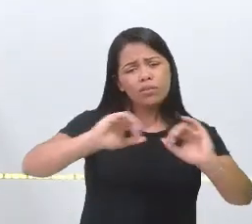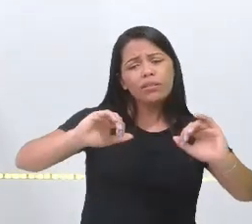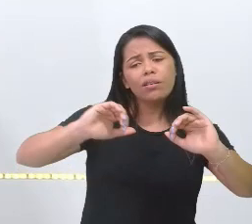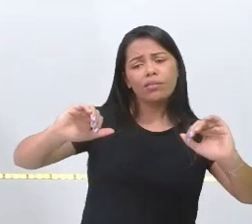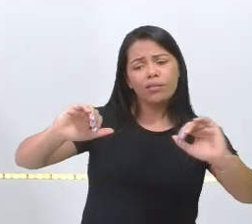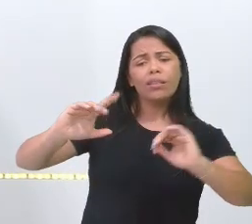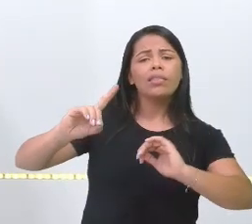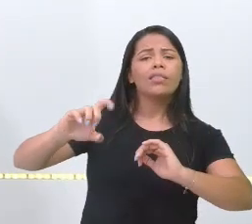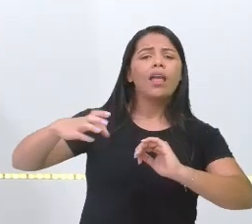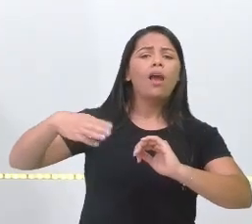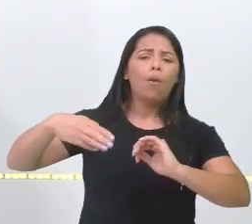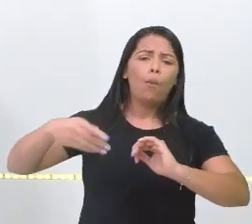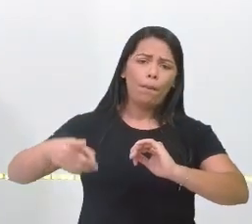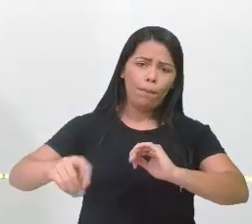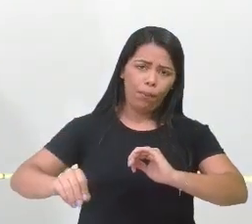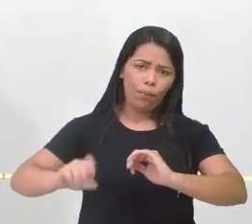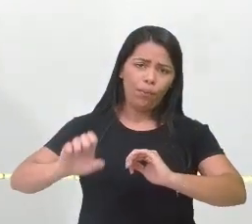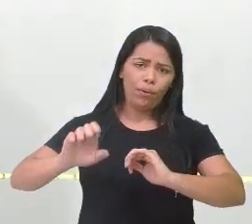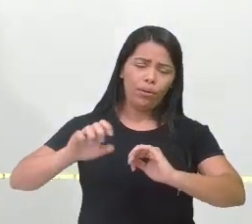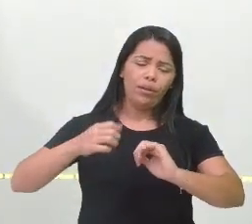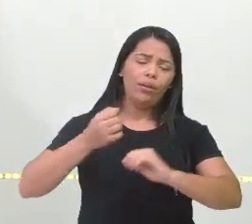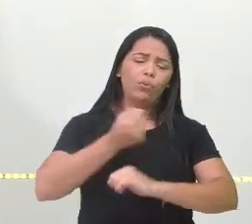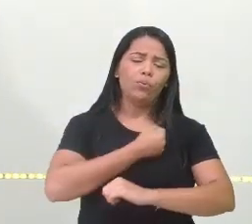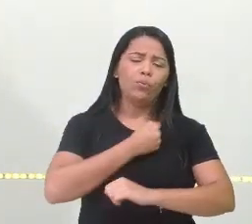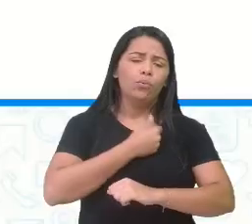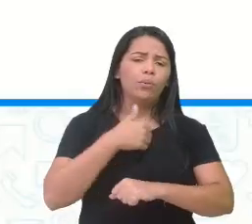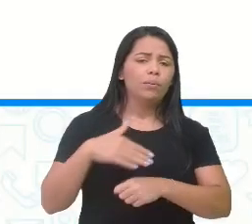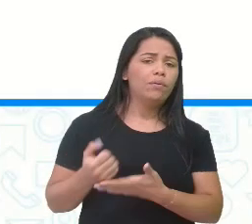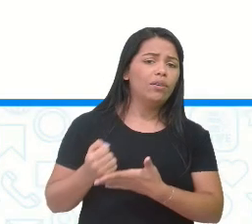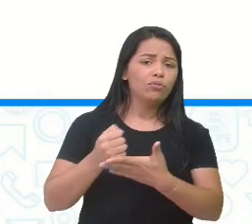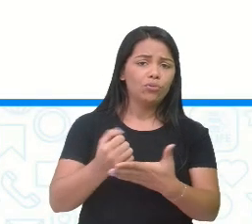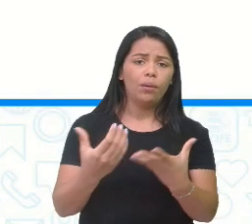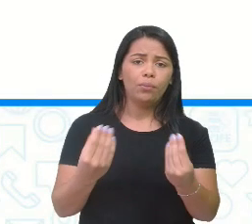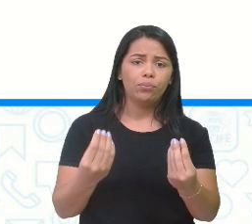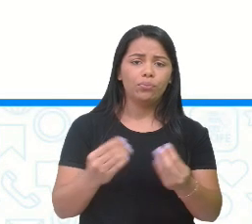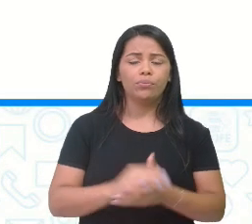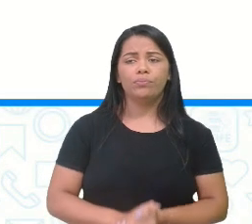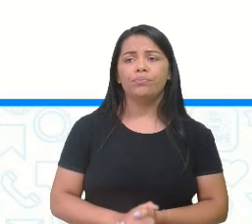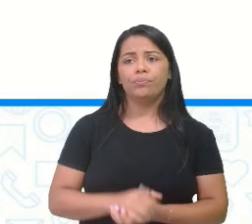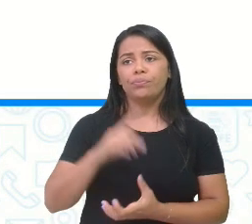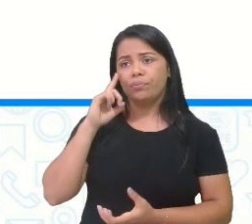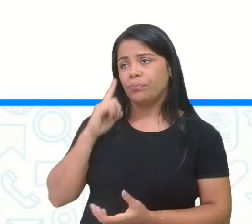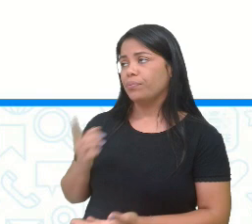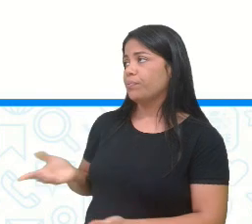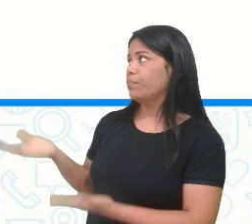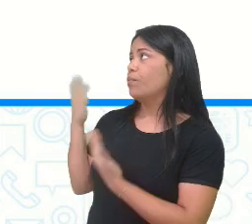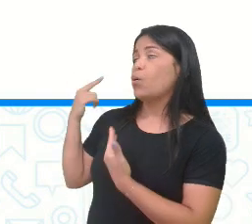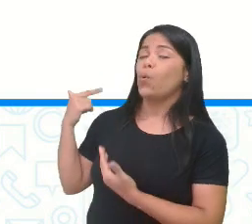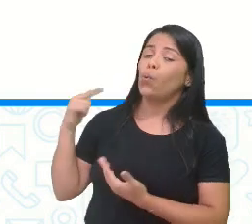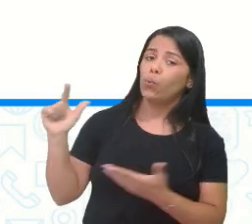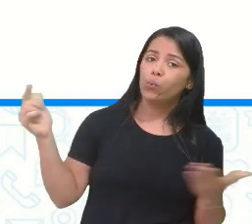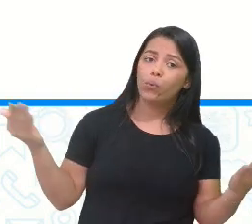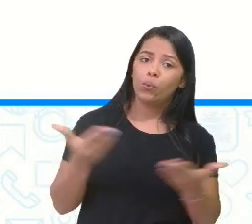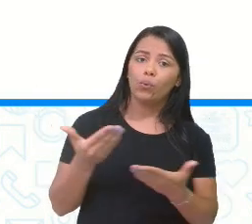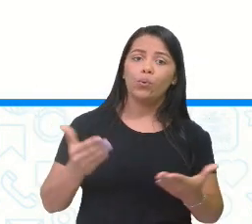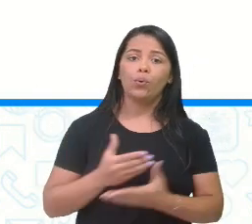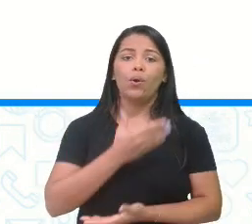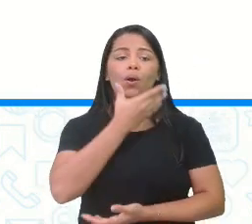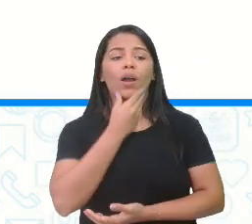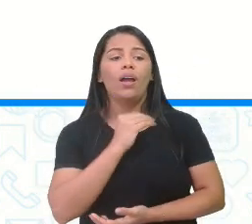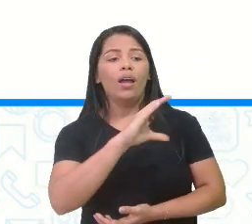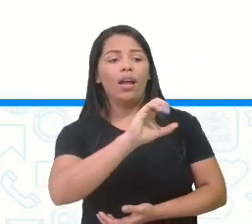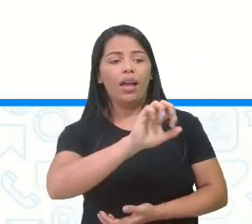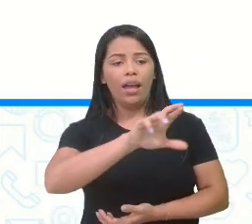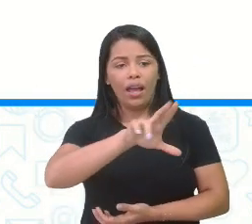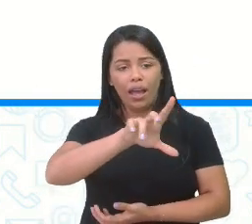números que vai te ajudar bastante. Vamos para mais um probleminha. Carlos e João estão discutindo quem é o